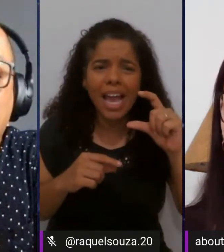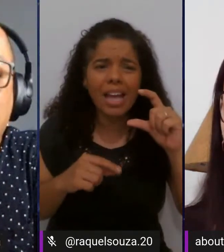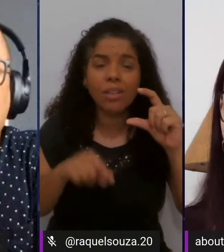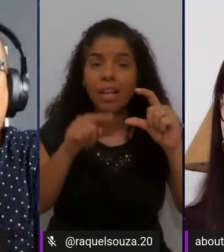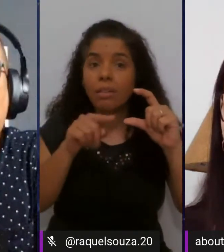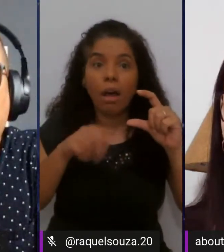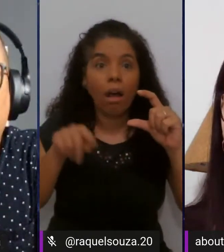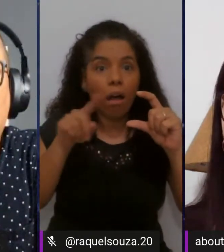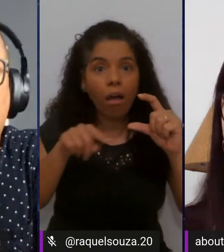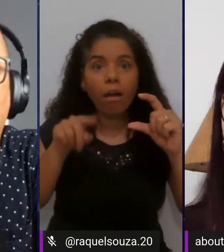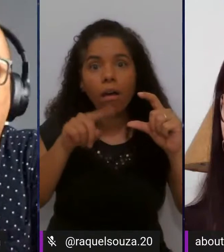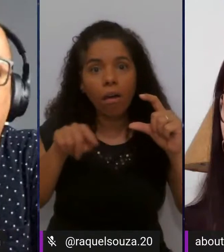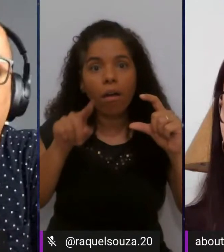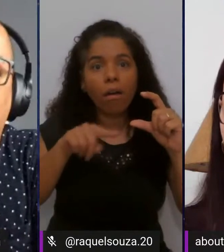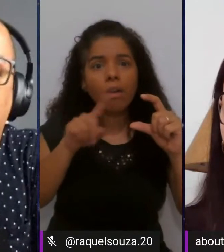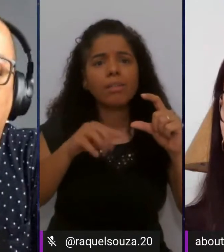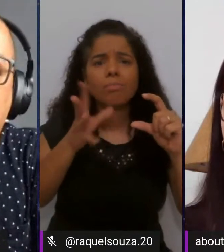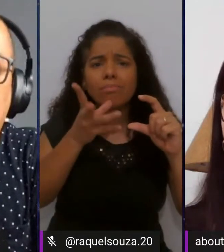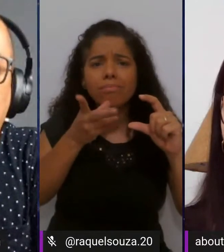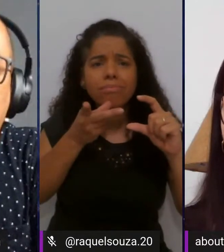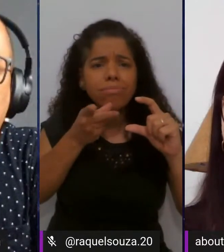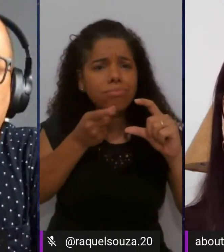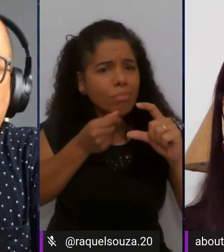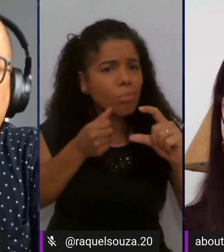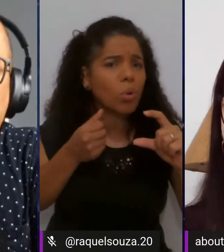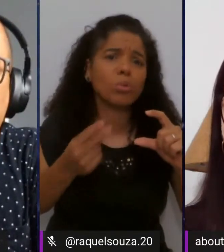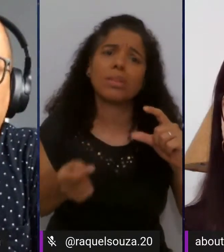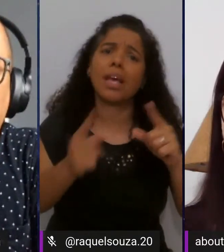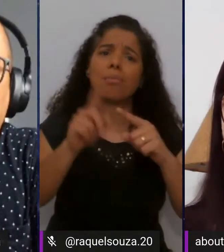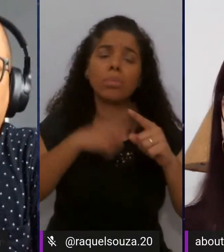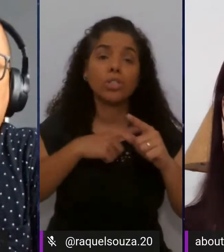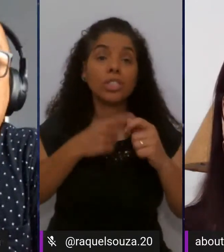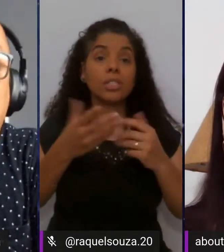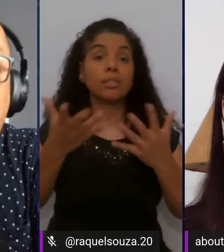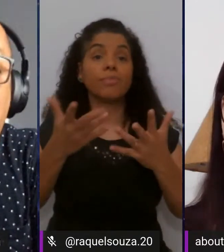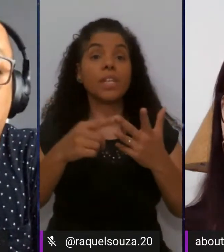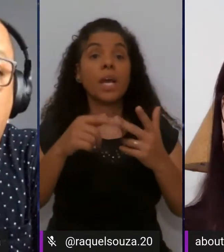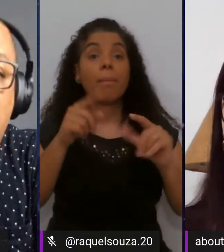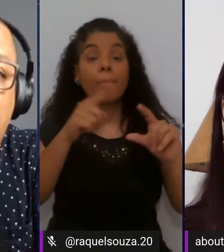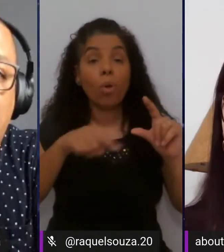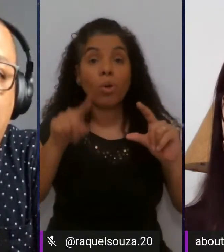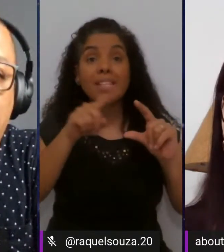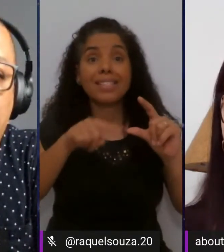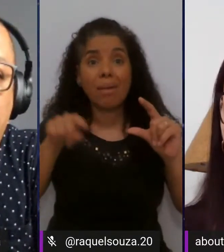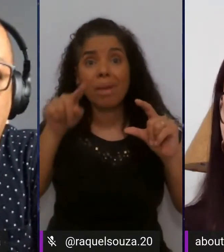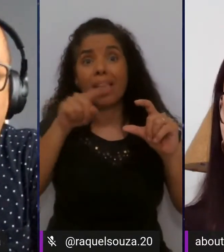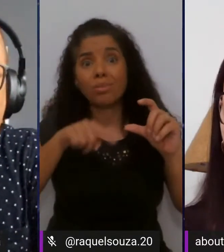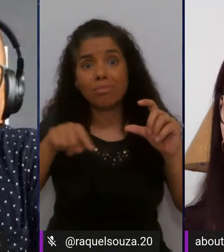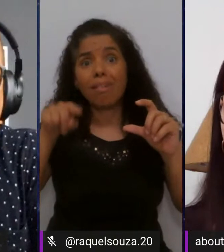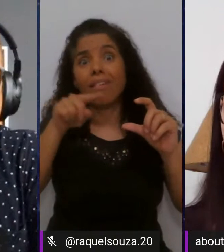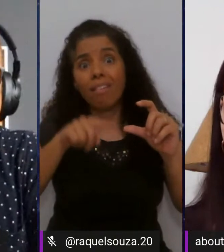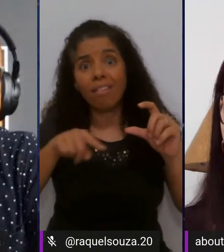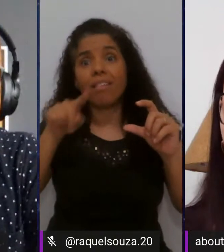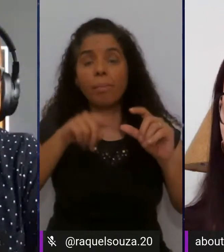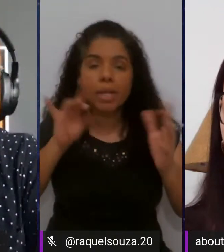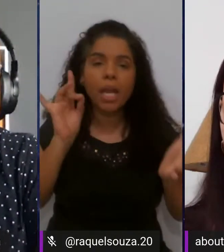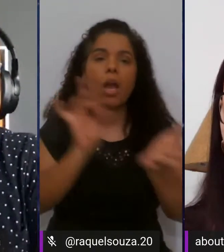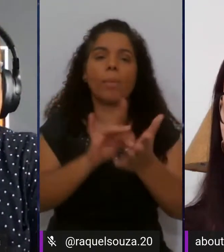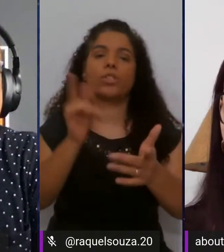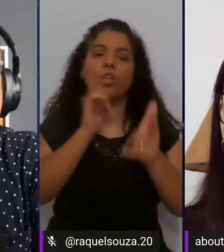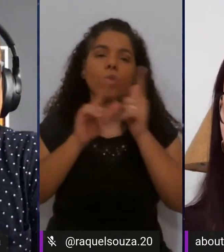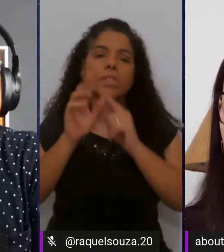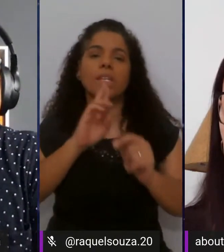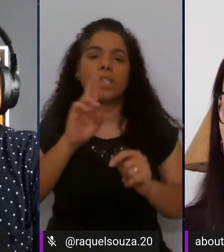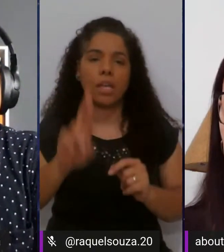ali demandando de muito tempo e de de muito processamento para que para que ele realmente conseguisse